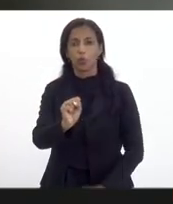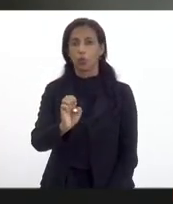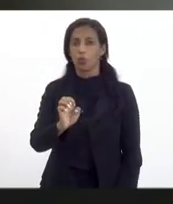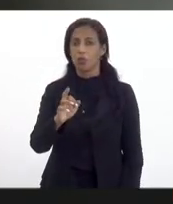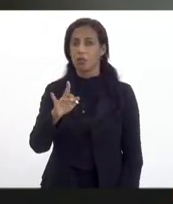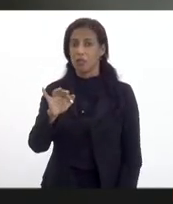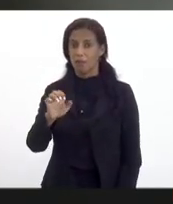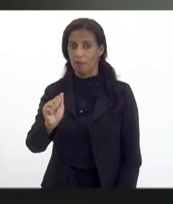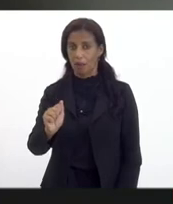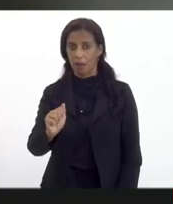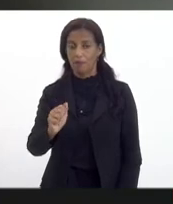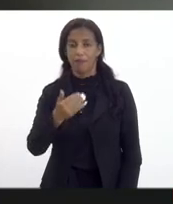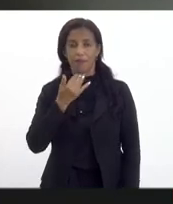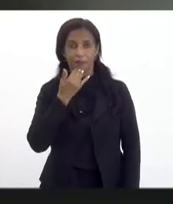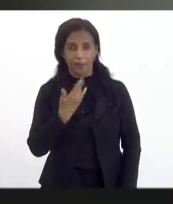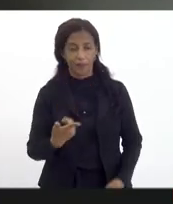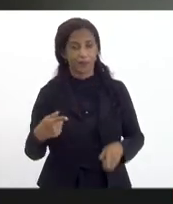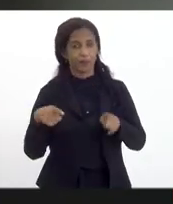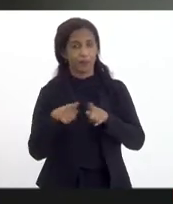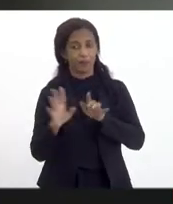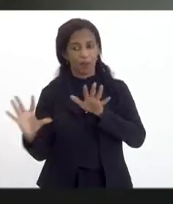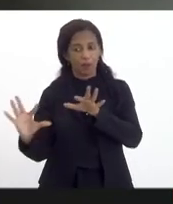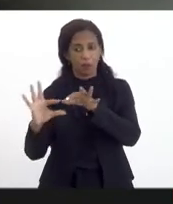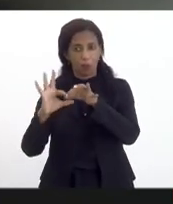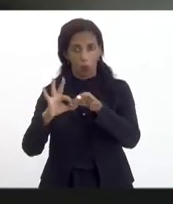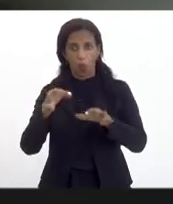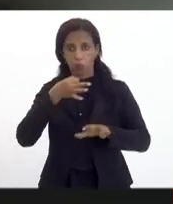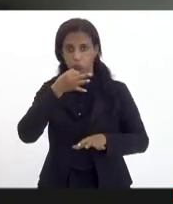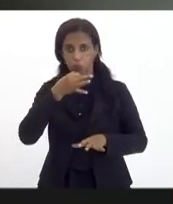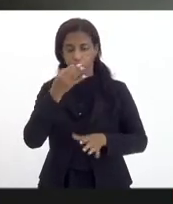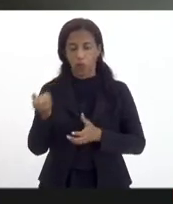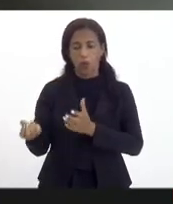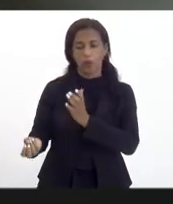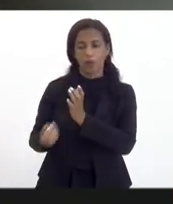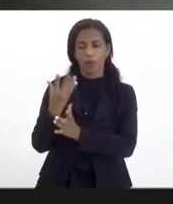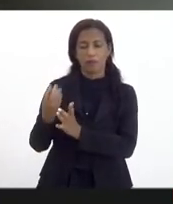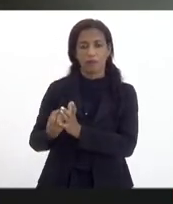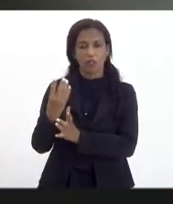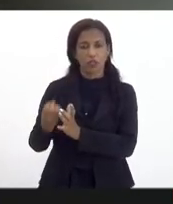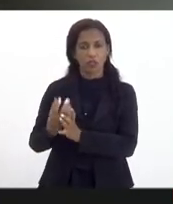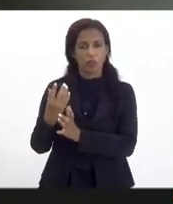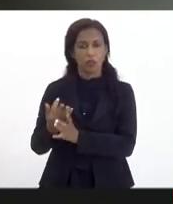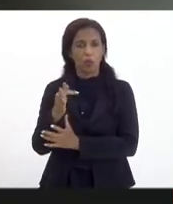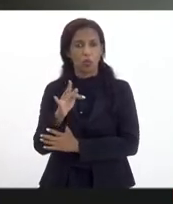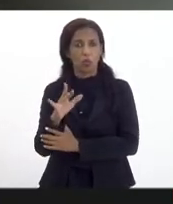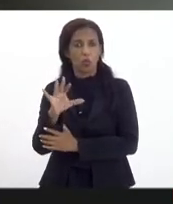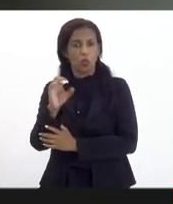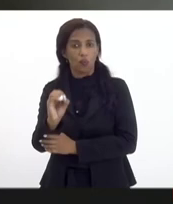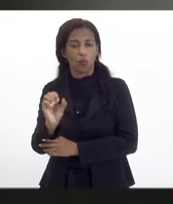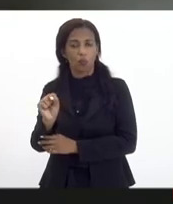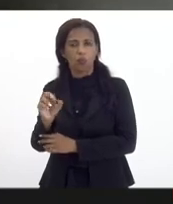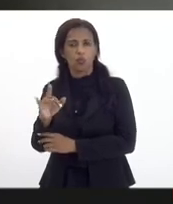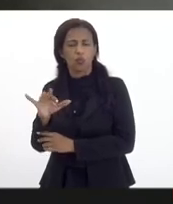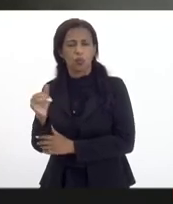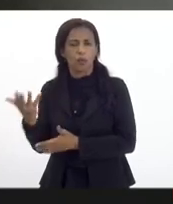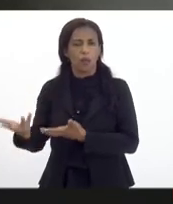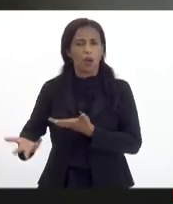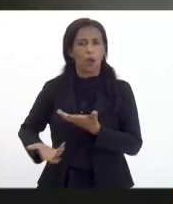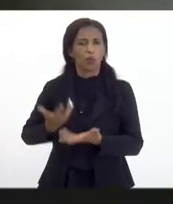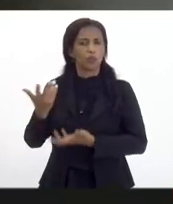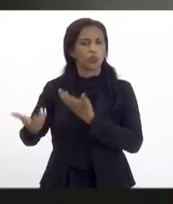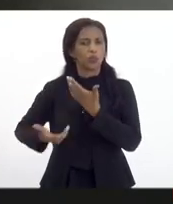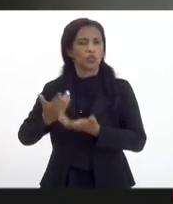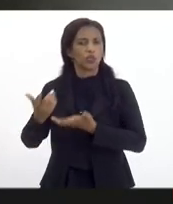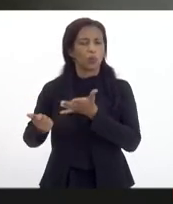Sugiro, para vincular, é uma sugestão, os investimentos provenientes do Fundo Soberano ao estímulo à compra